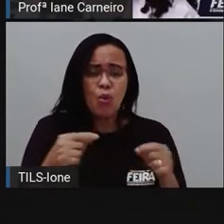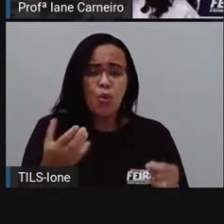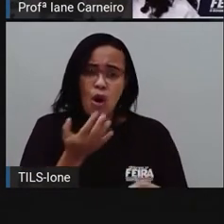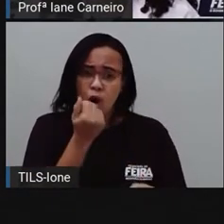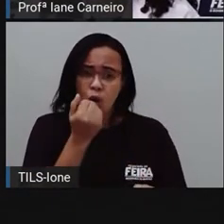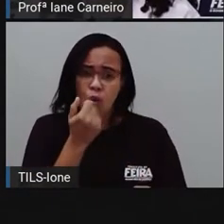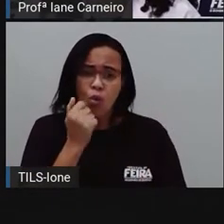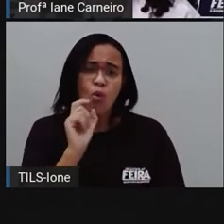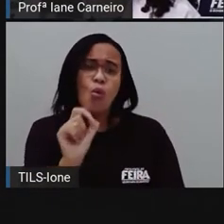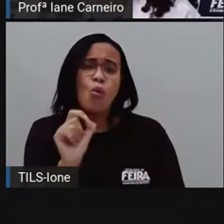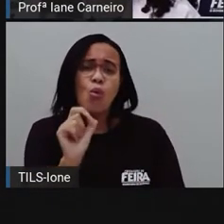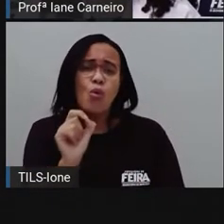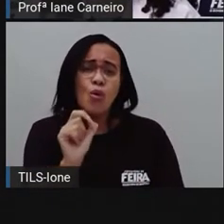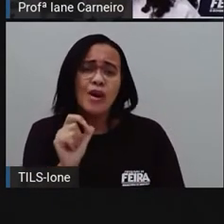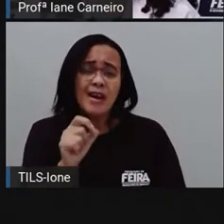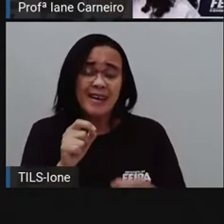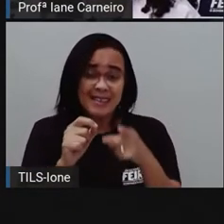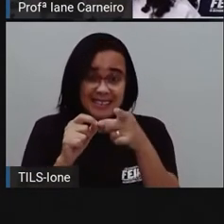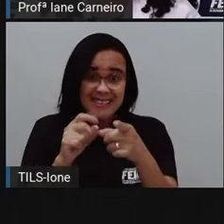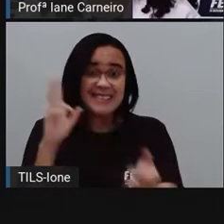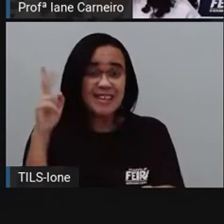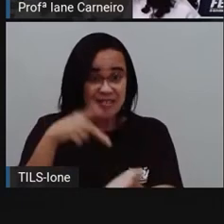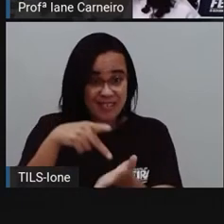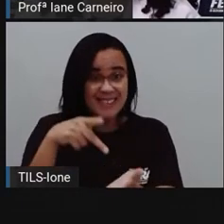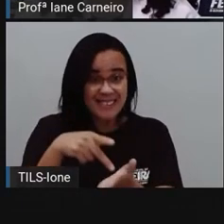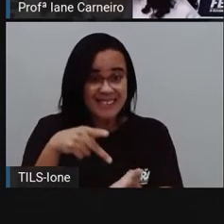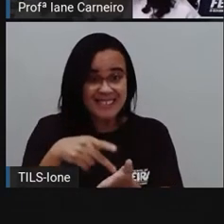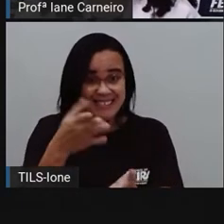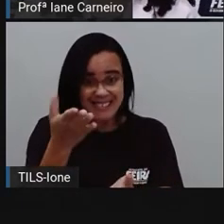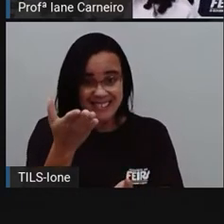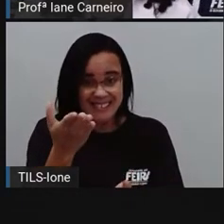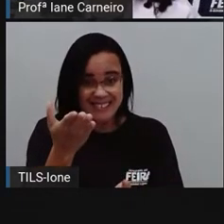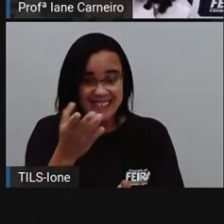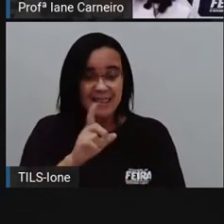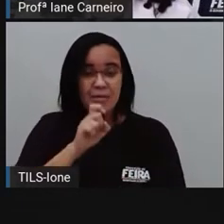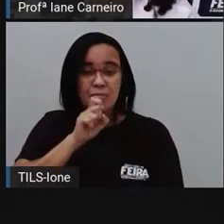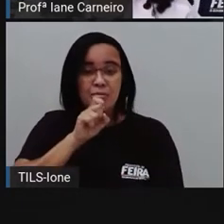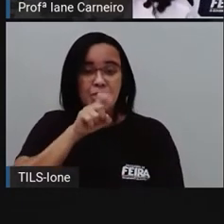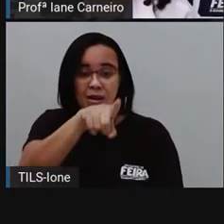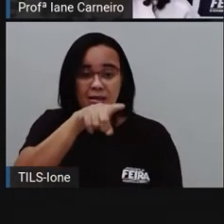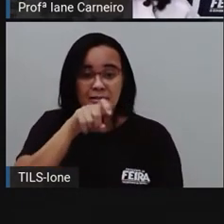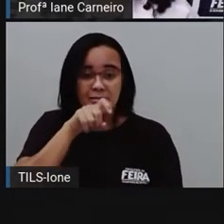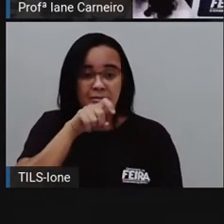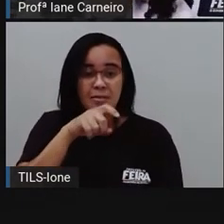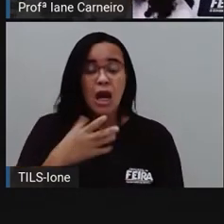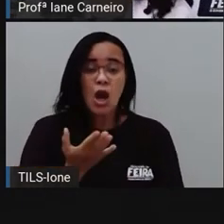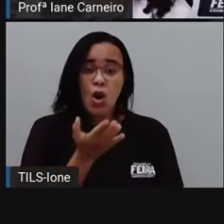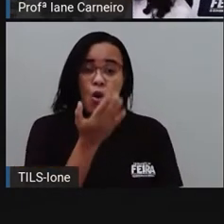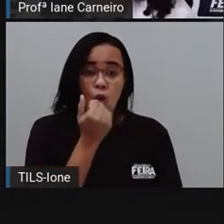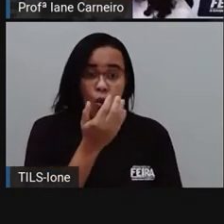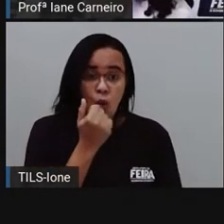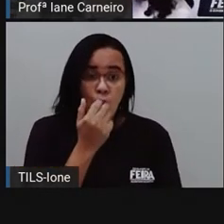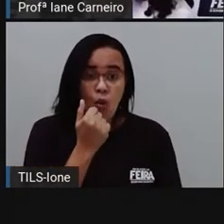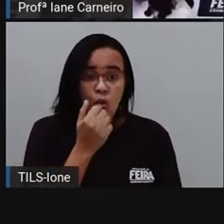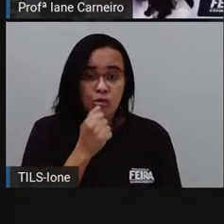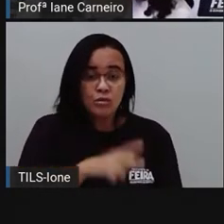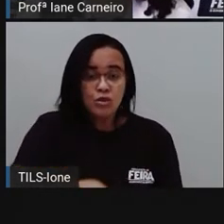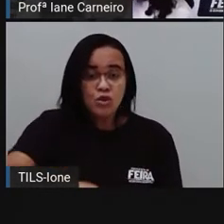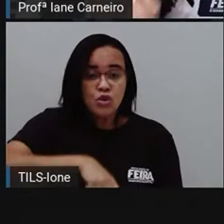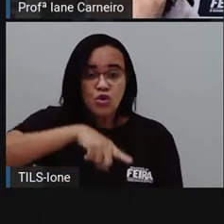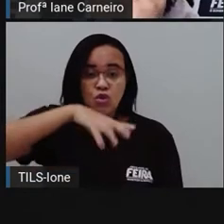Ó, olha ele aqui de verdade. O tamanduá é um aspirador de formigas. Isso mesmo, ele usa